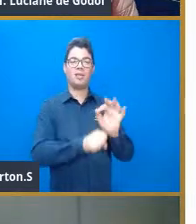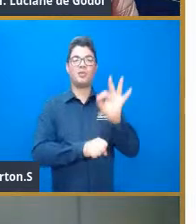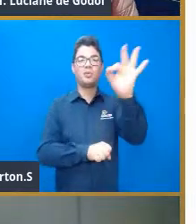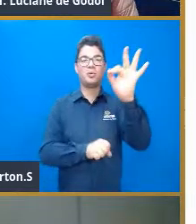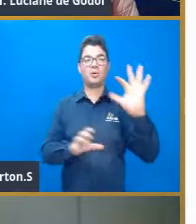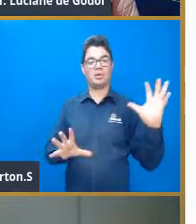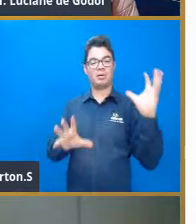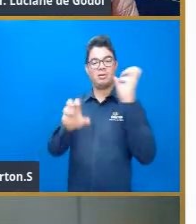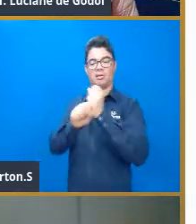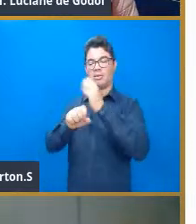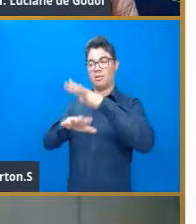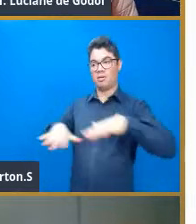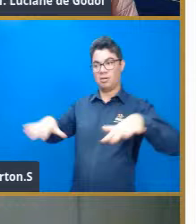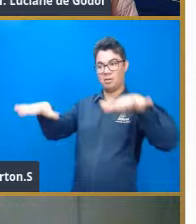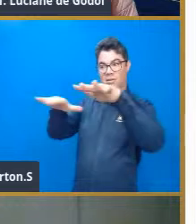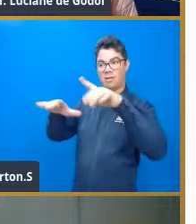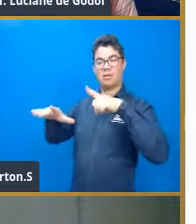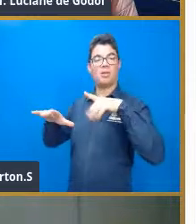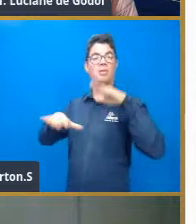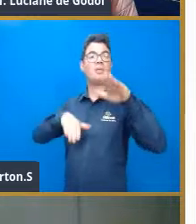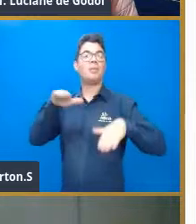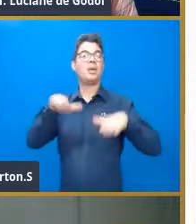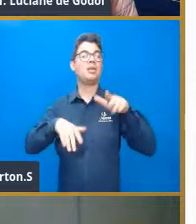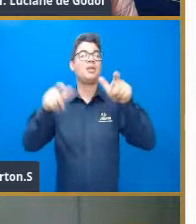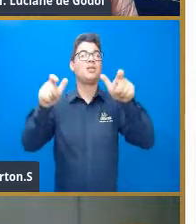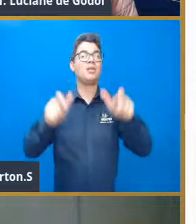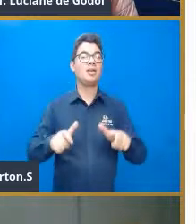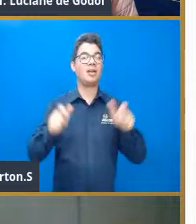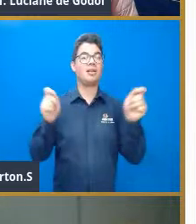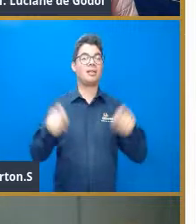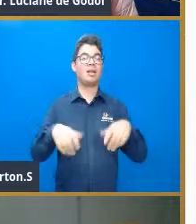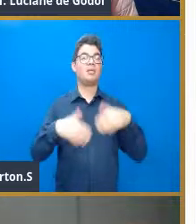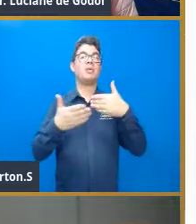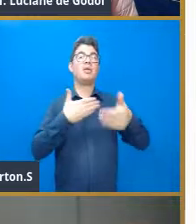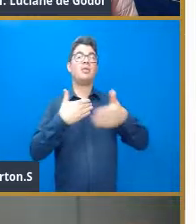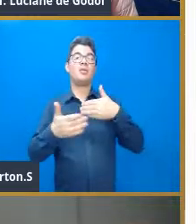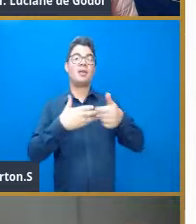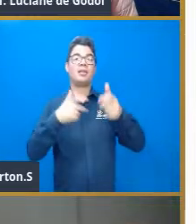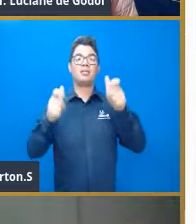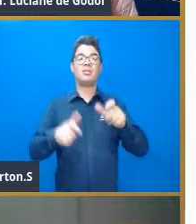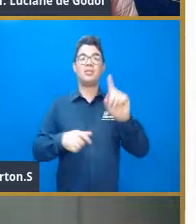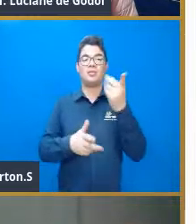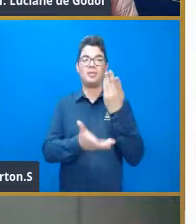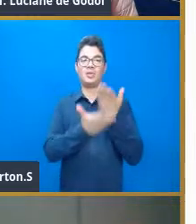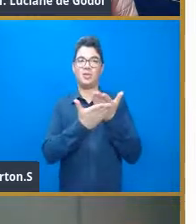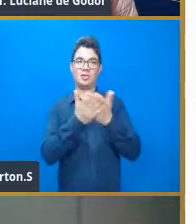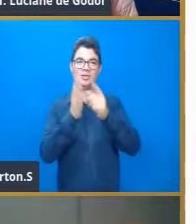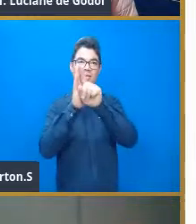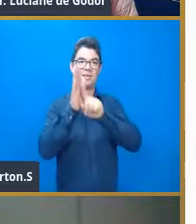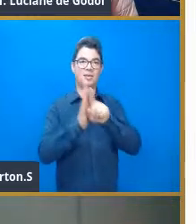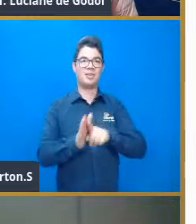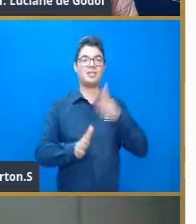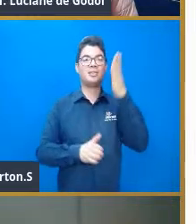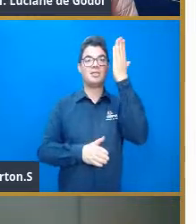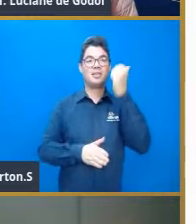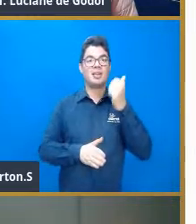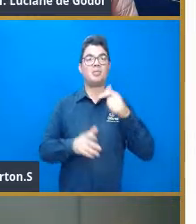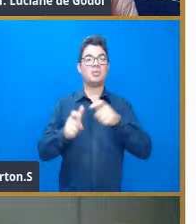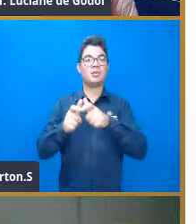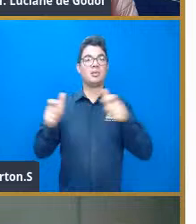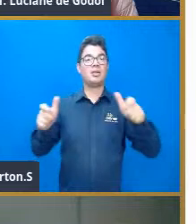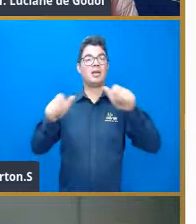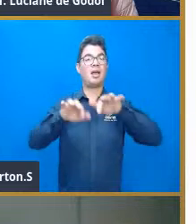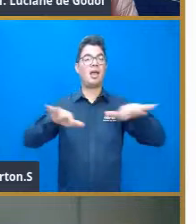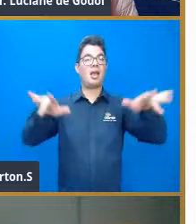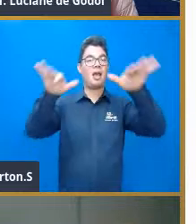certa região, é claro que isso aqui vai depender da região também, então, não é para qualquer região não, então, foi feito o estudo, e aqui nós sabemos que a concentração no A, né, daqui